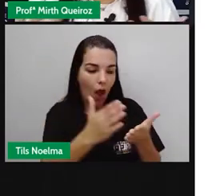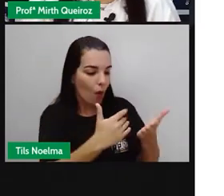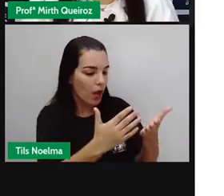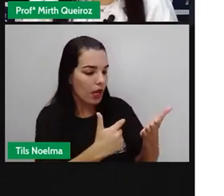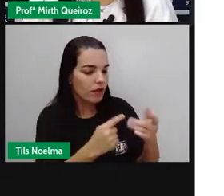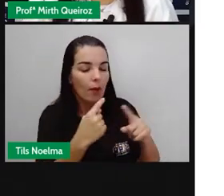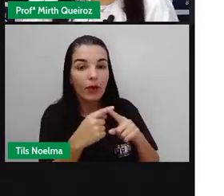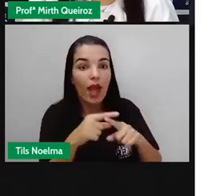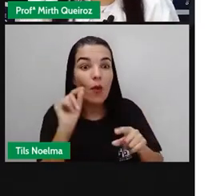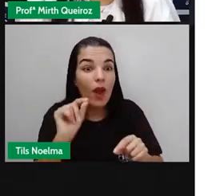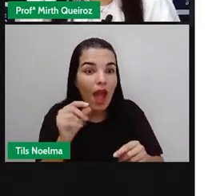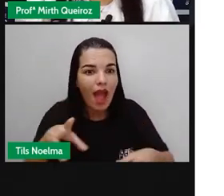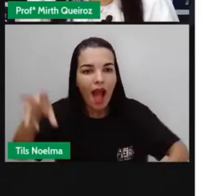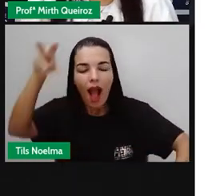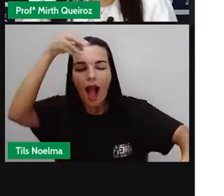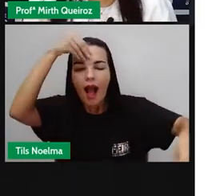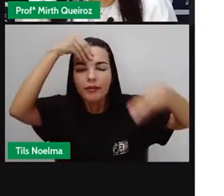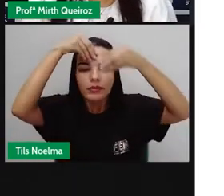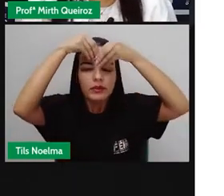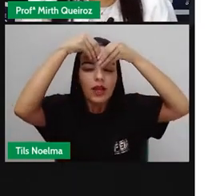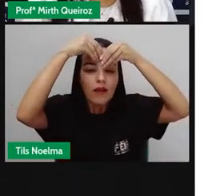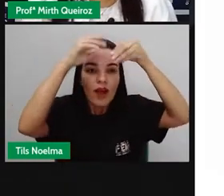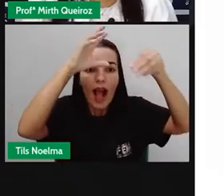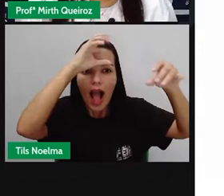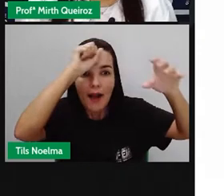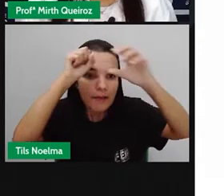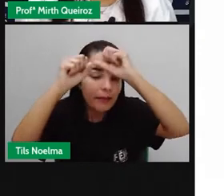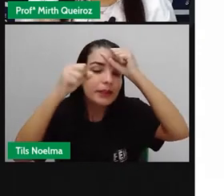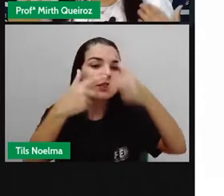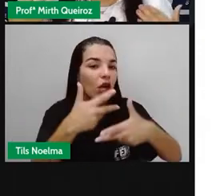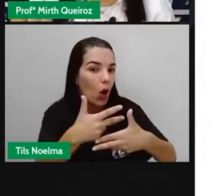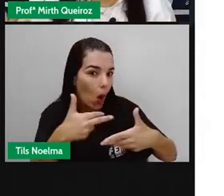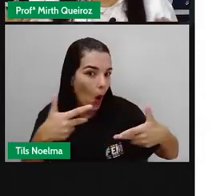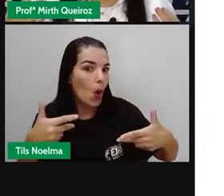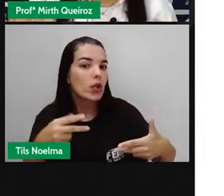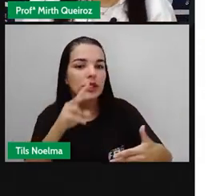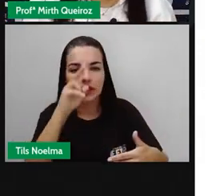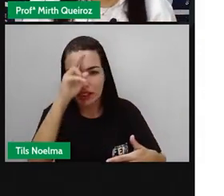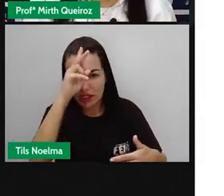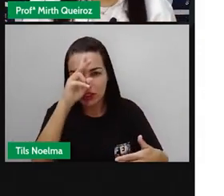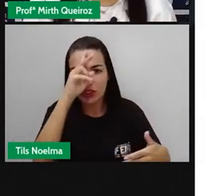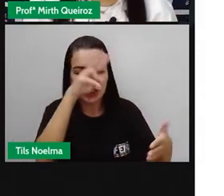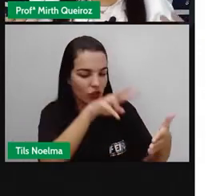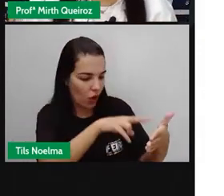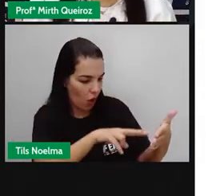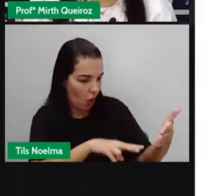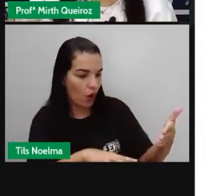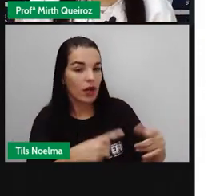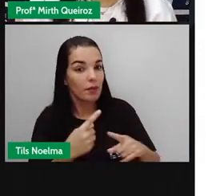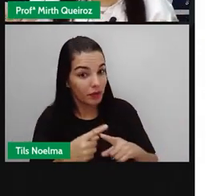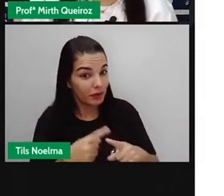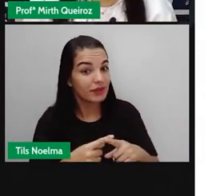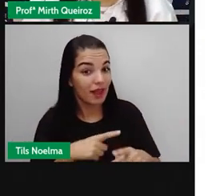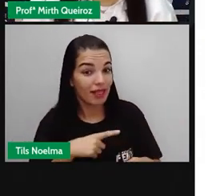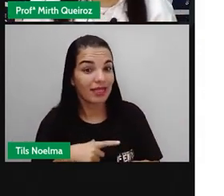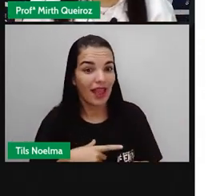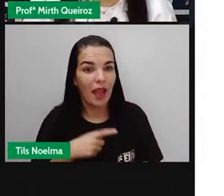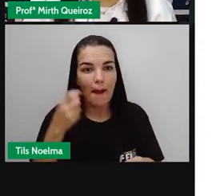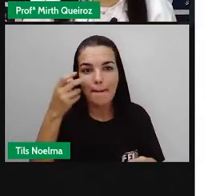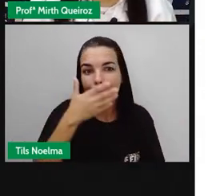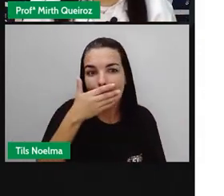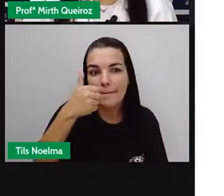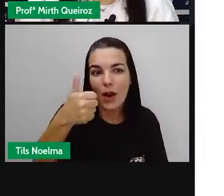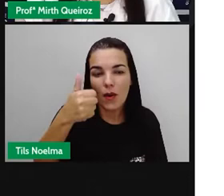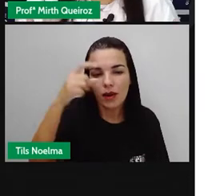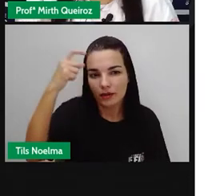acaba absorvendo, a gente acaba aprendendo coisas desse livro. Então, essa mente curiosa, ela serve para isso, para pensar em